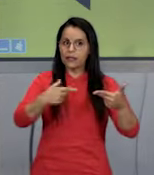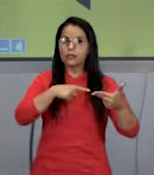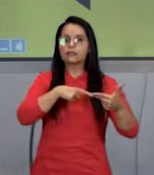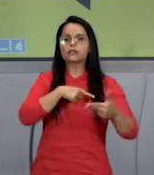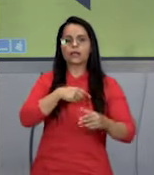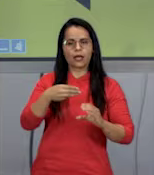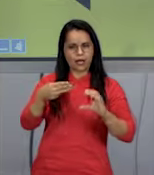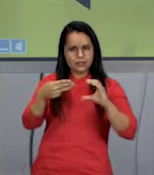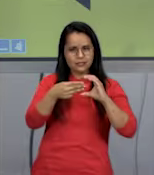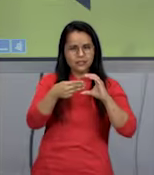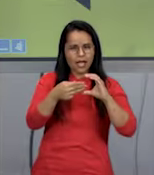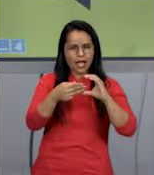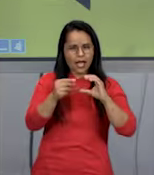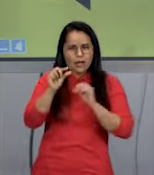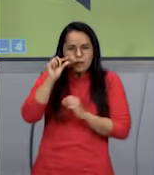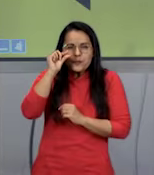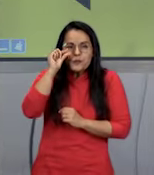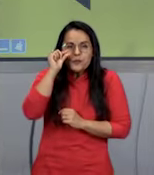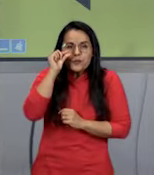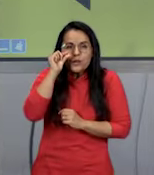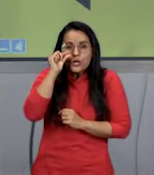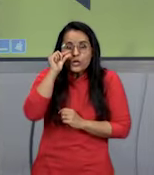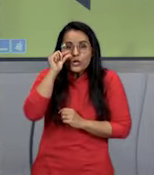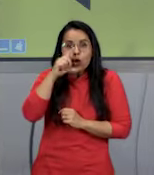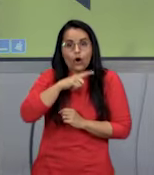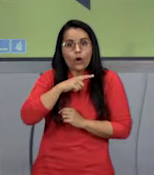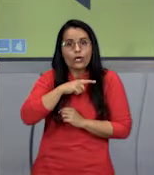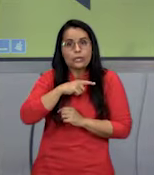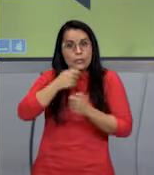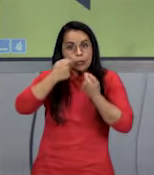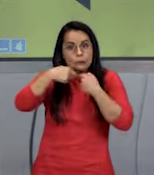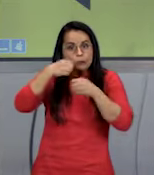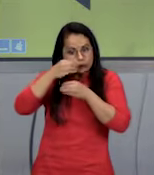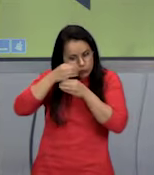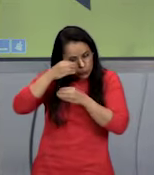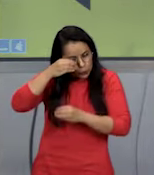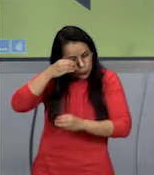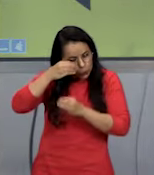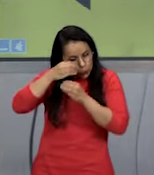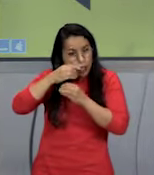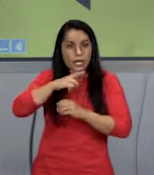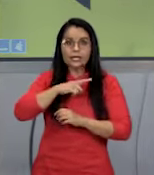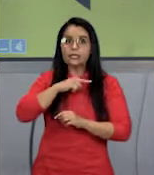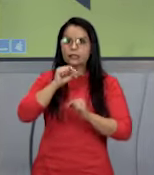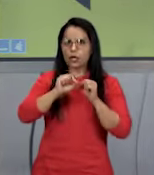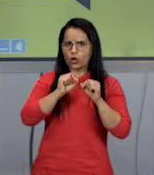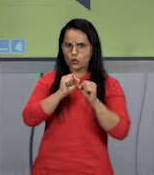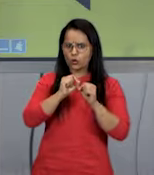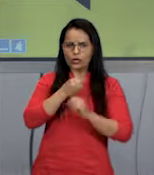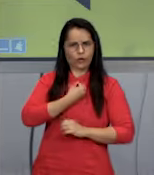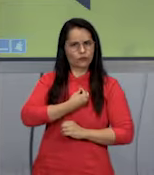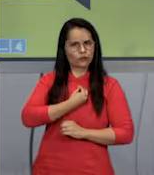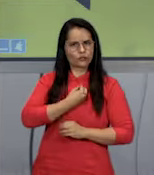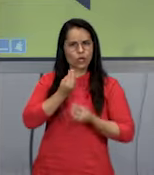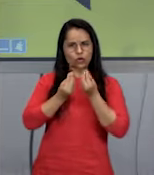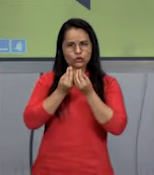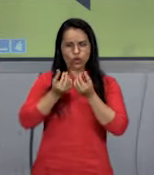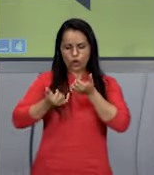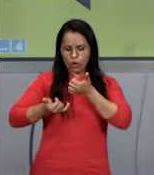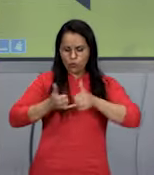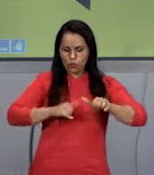Ela é a menor parte do ser vivo que vai conter as funções do metabolismo.